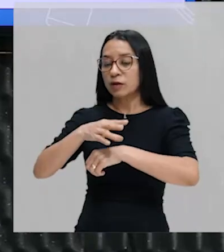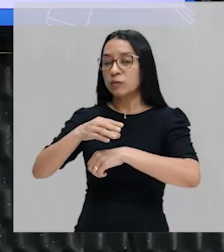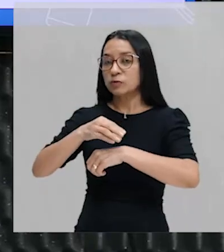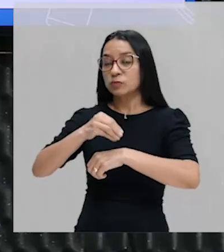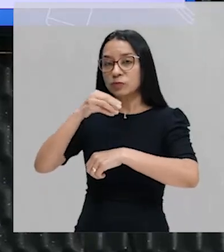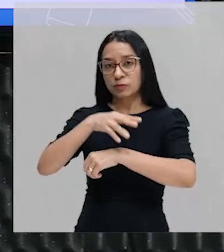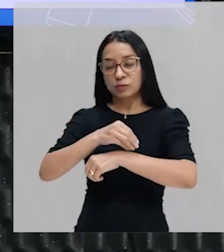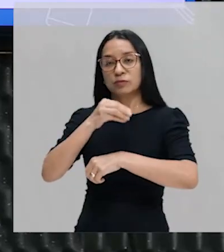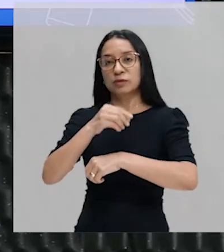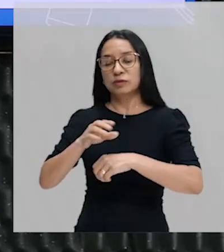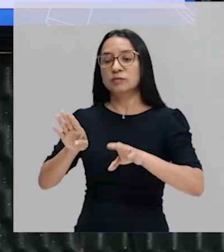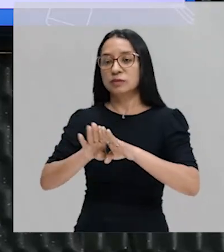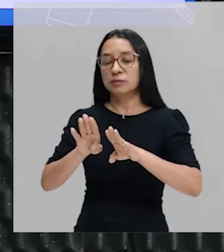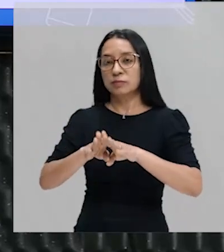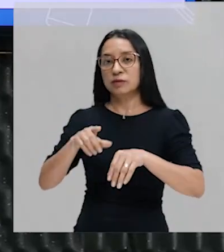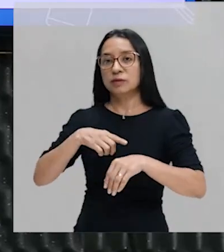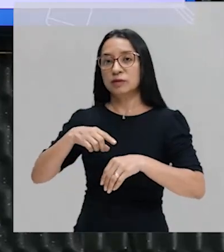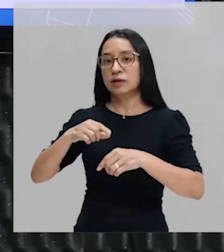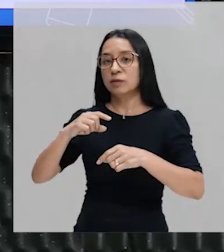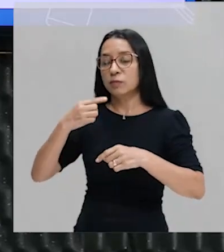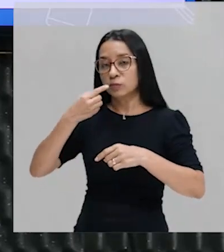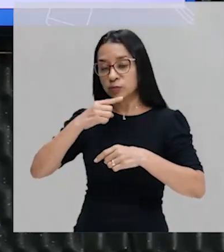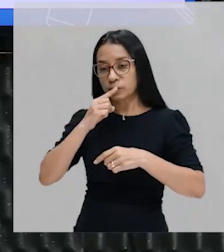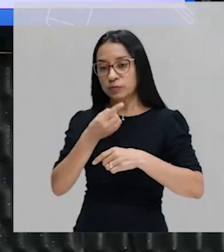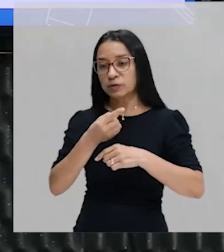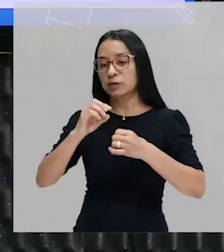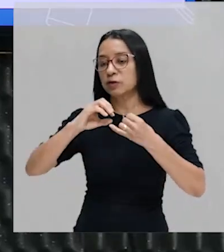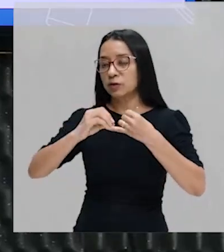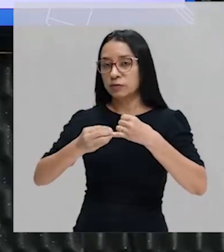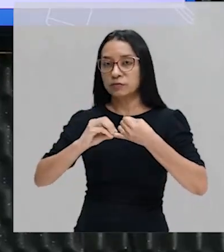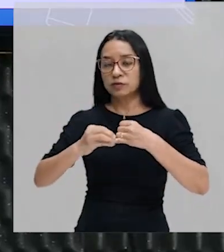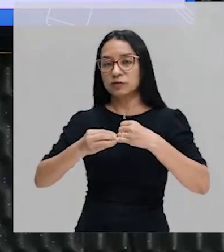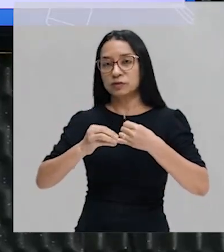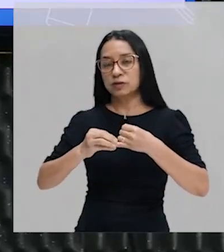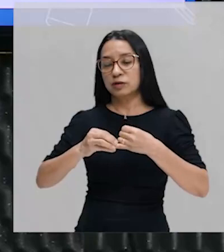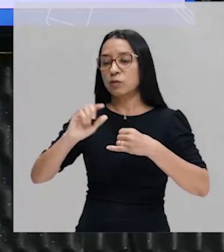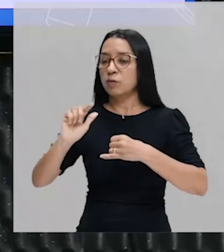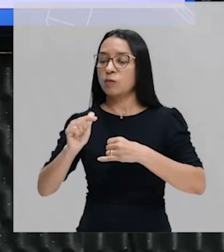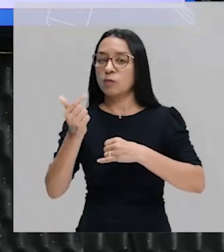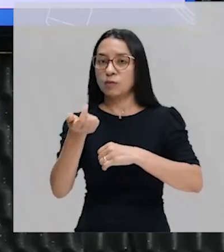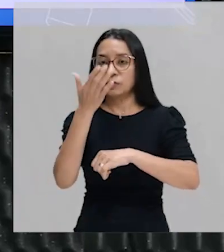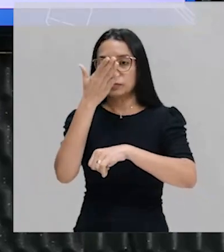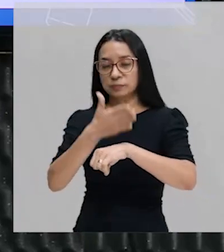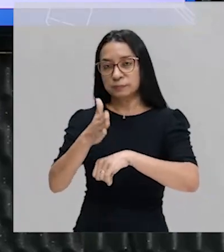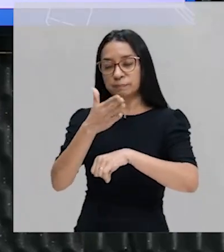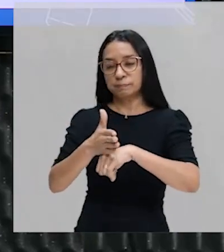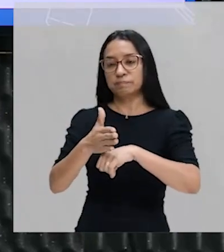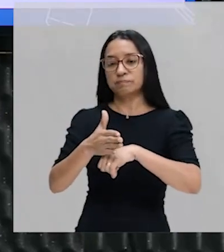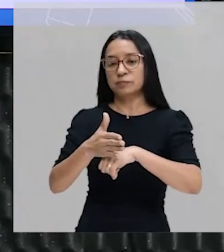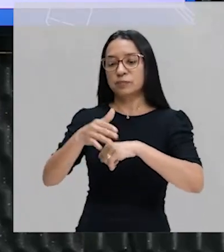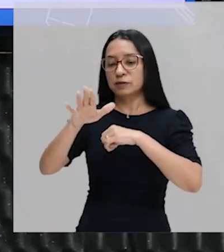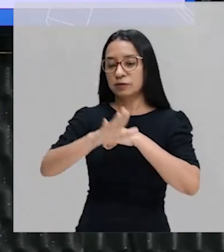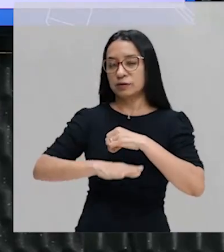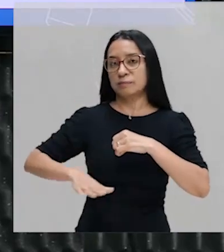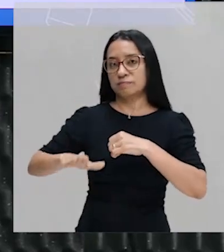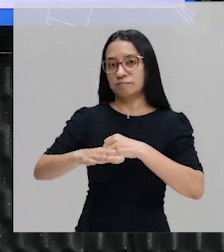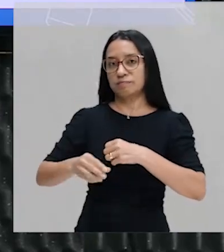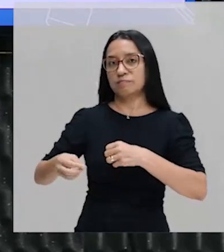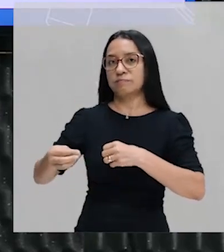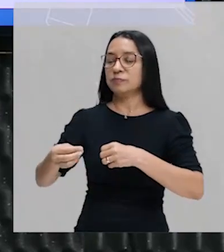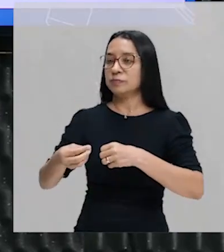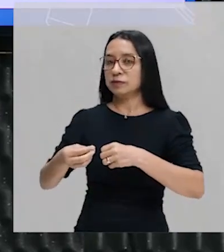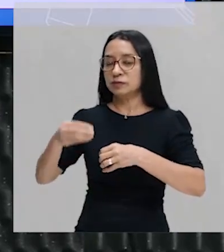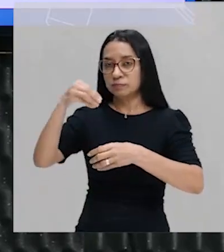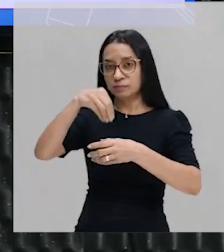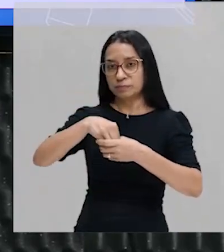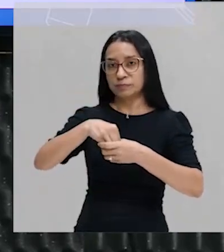nós temos o milho, o feijão. Então, existem outras atividades também de mercado interno que vão